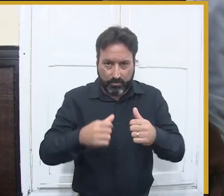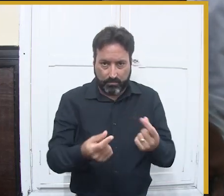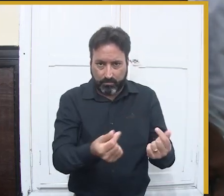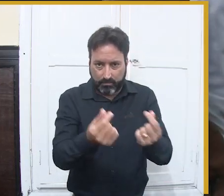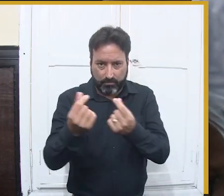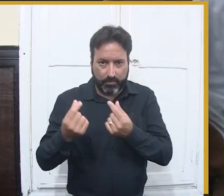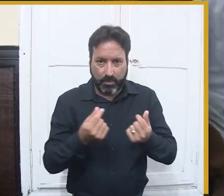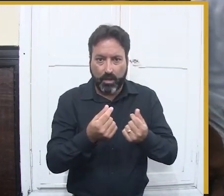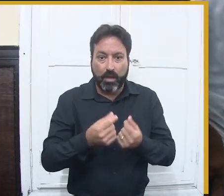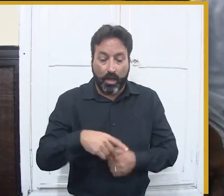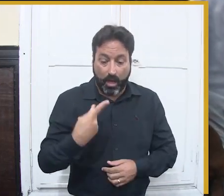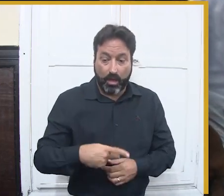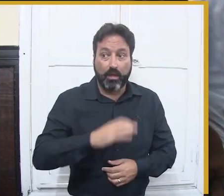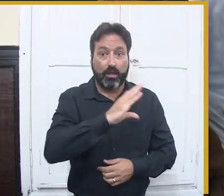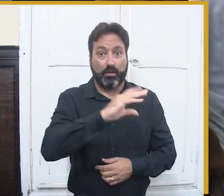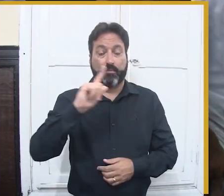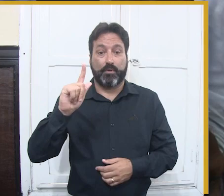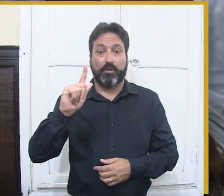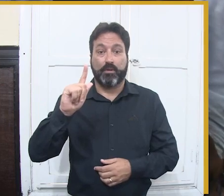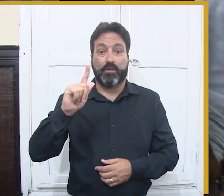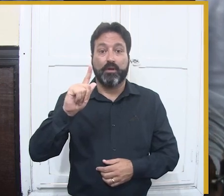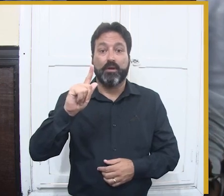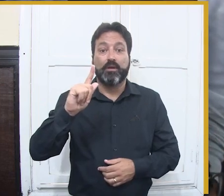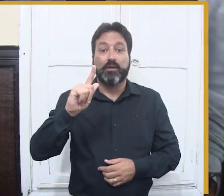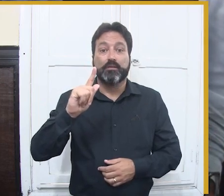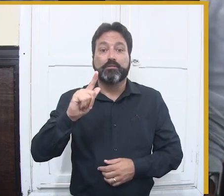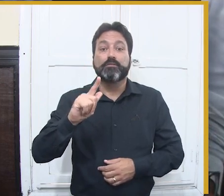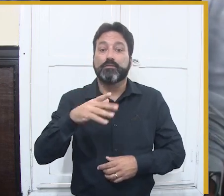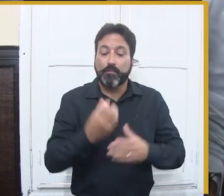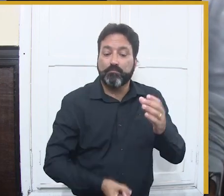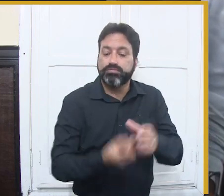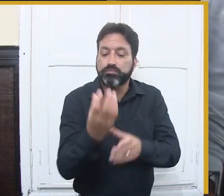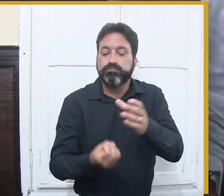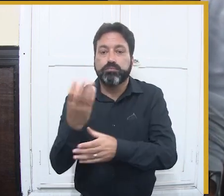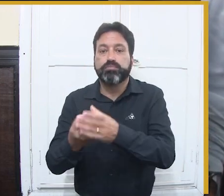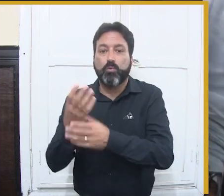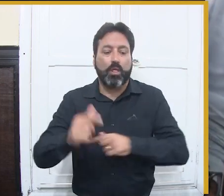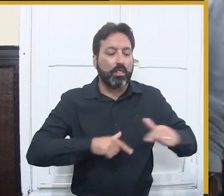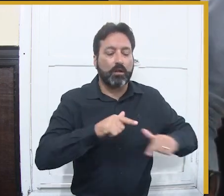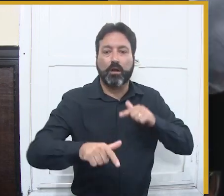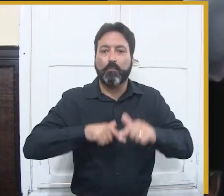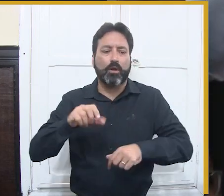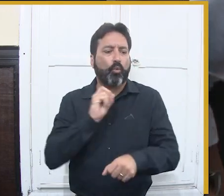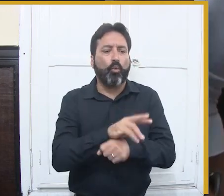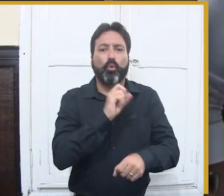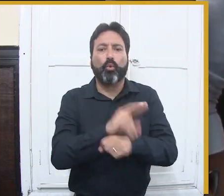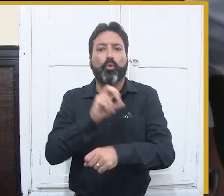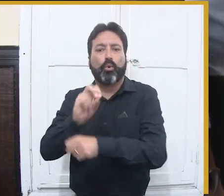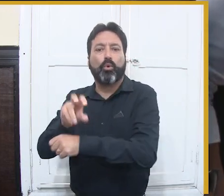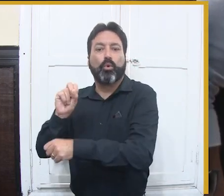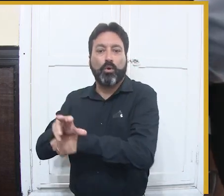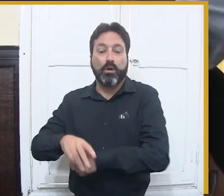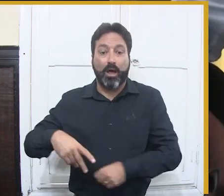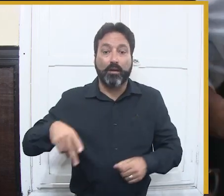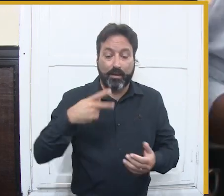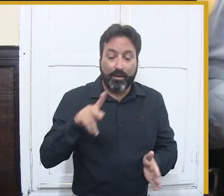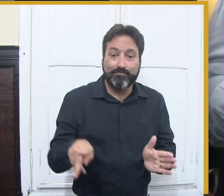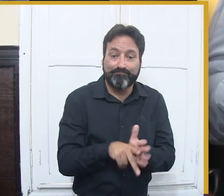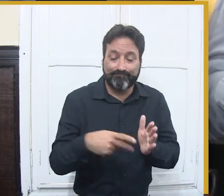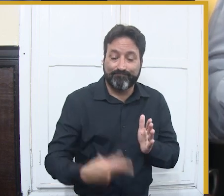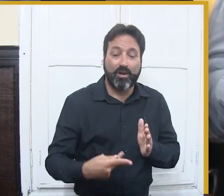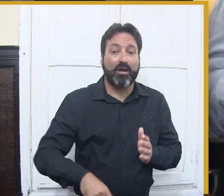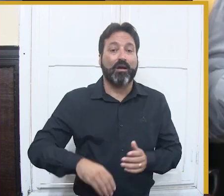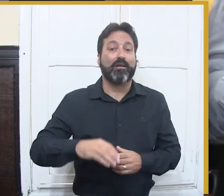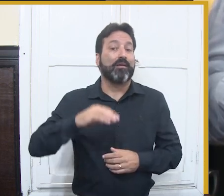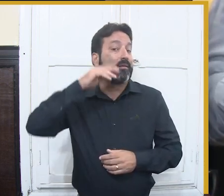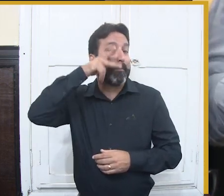Cajete, o órgão do Ministério da Economia que acompanha a geração e os balanços de geração do emprego, no mês de junho,